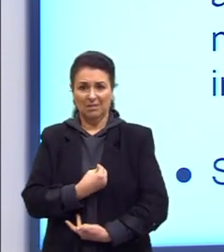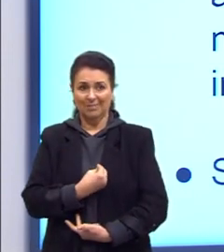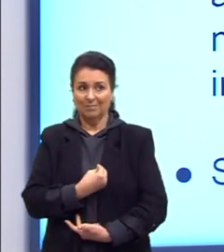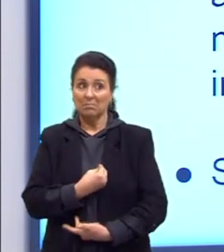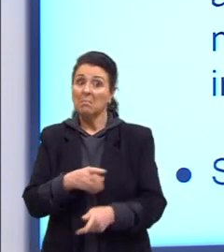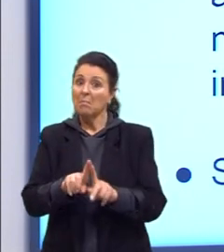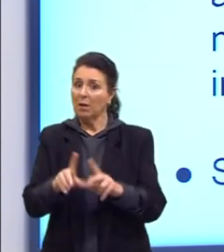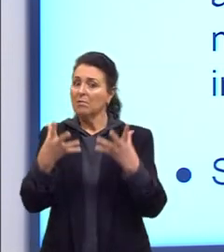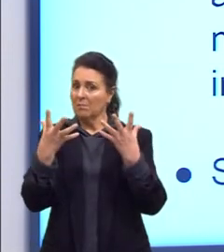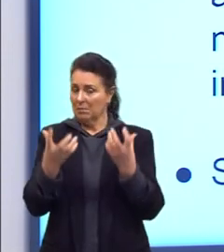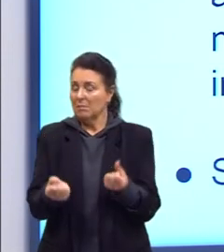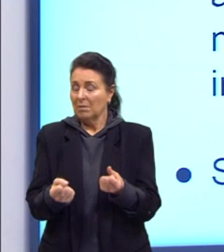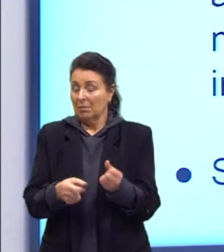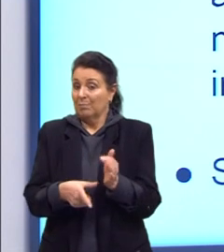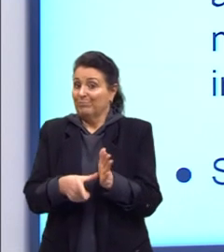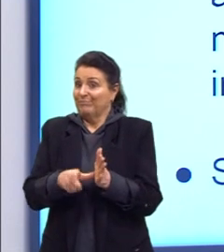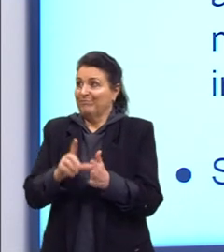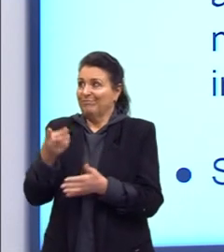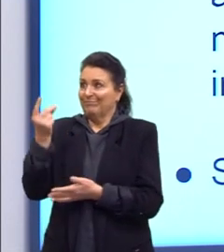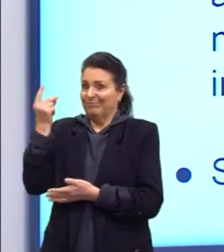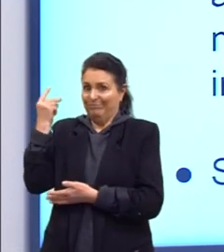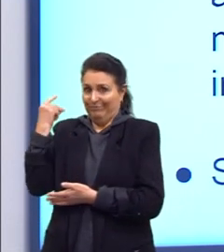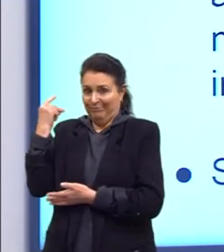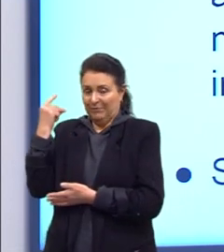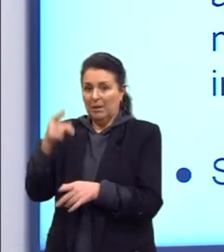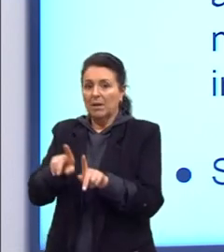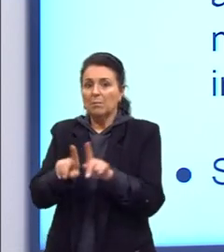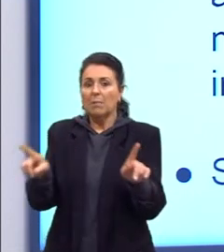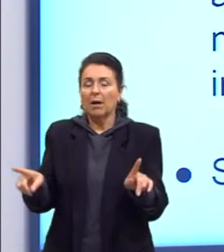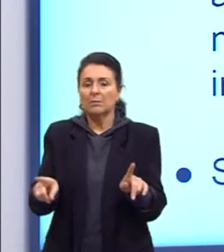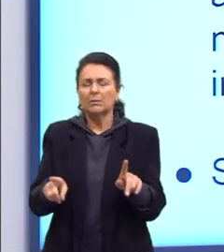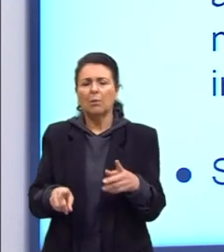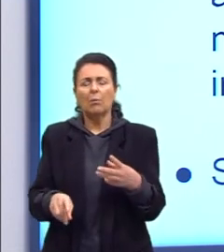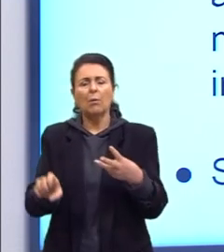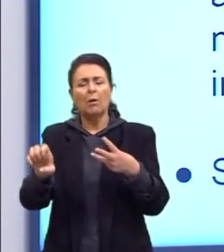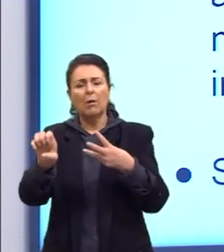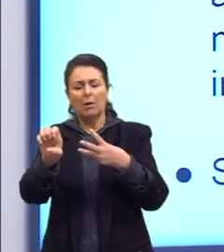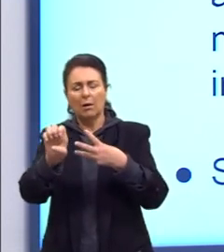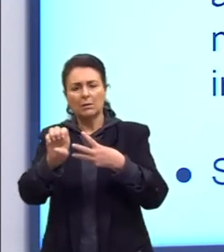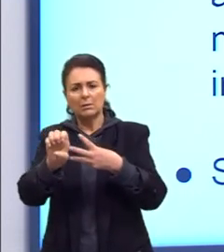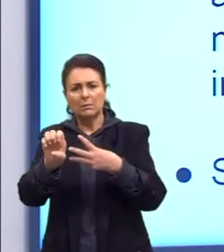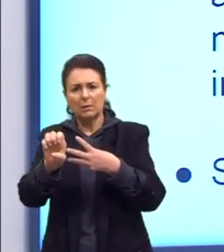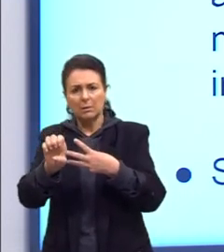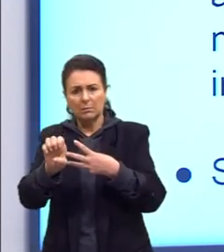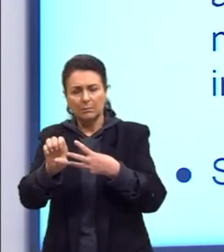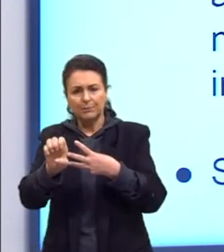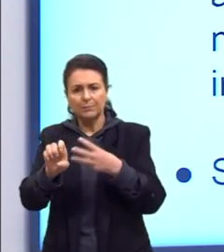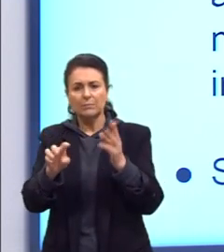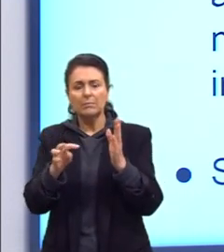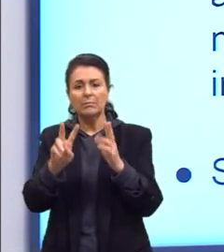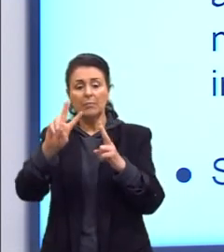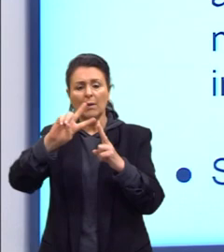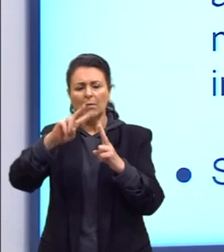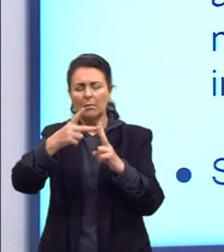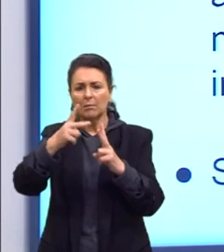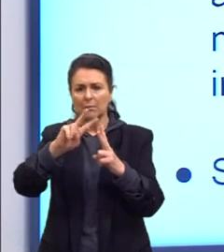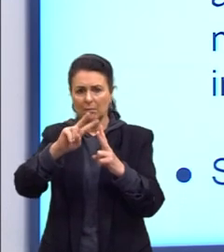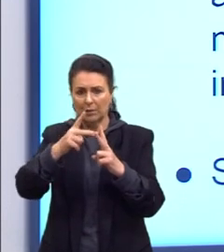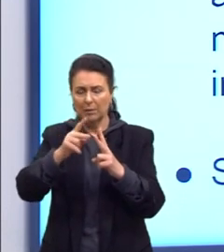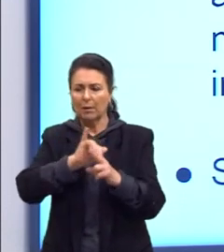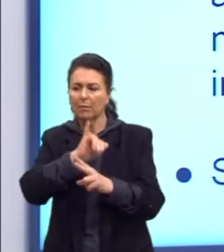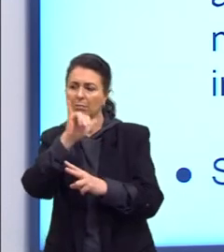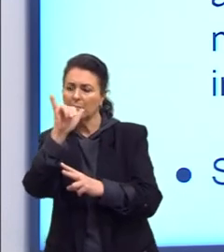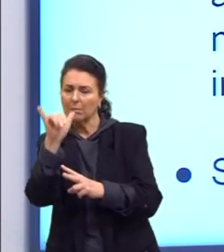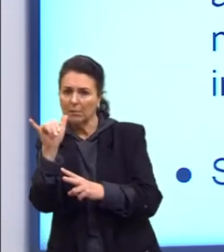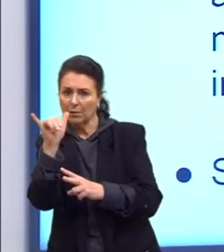entre os cientistas. Considera que as espécies, então, essa hipótese, considera que as espécies, uma